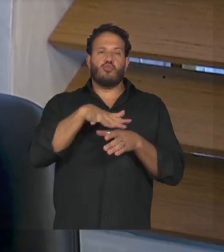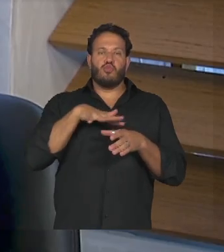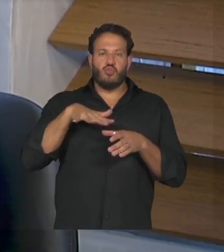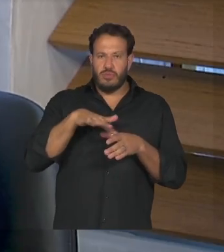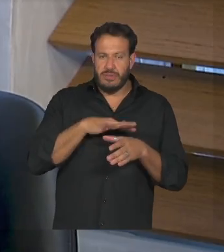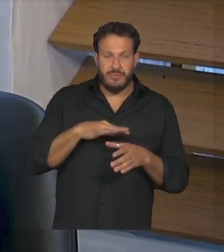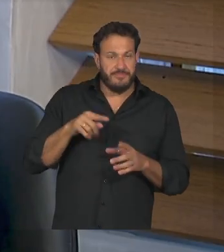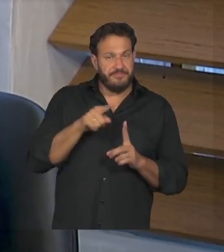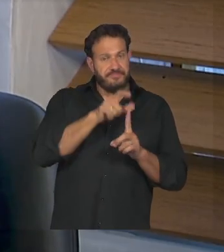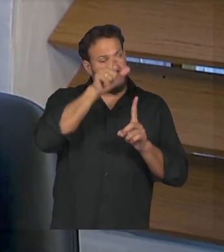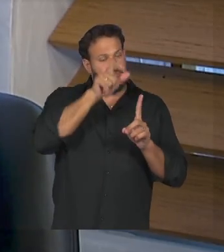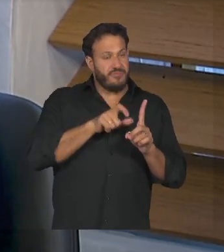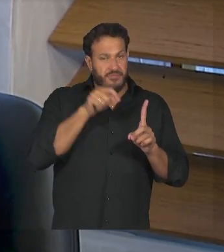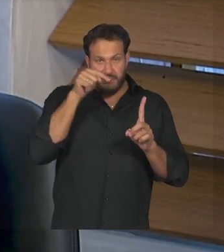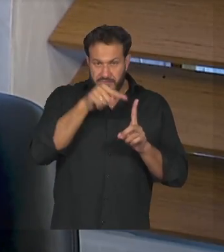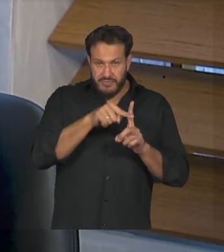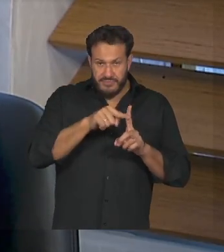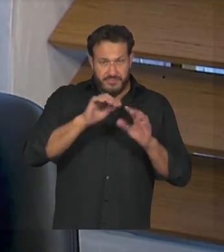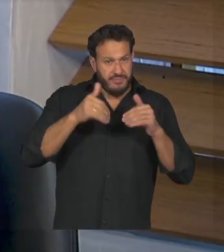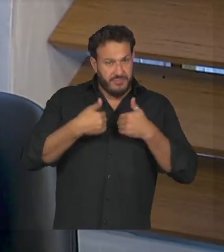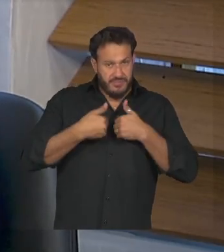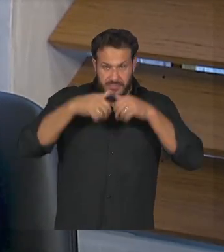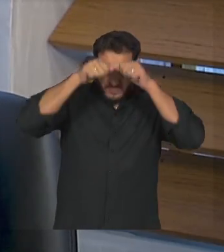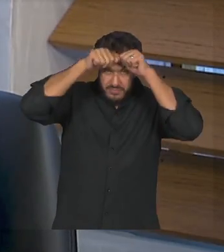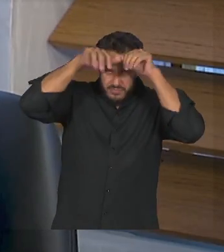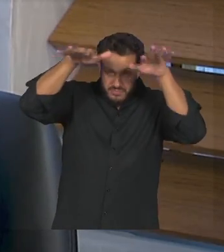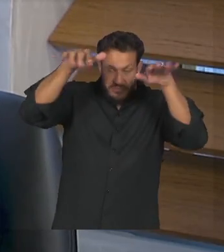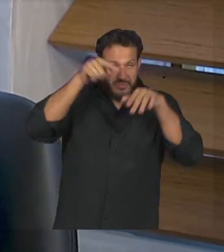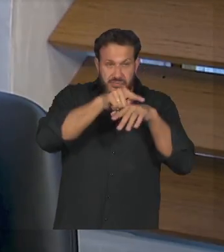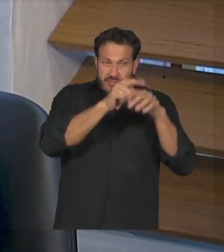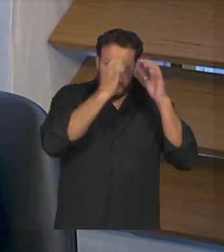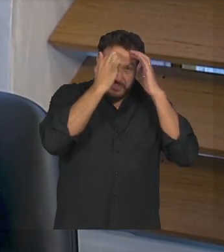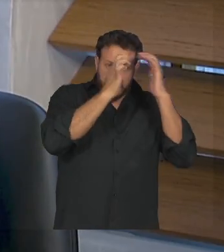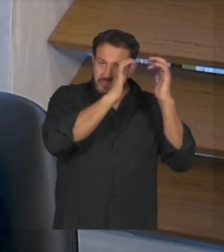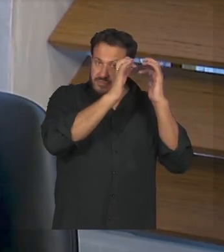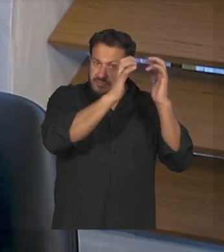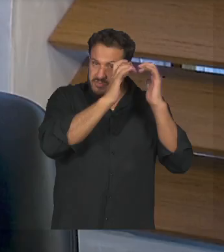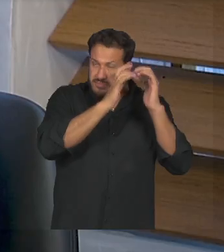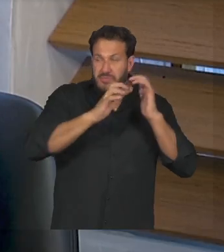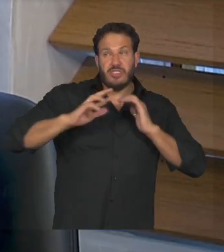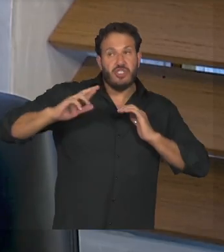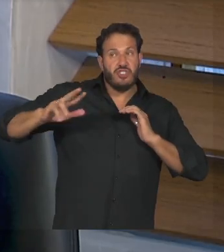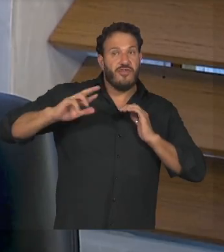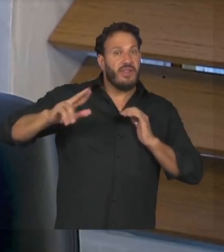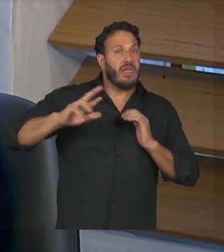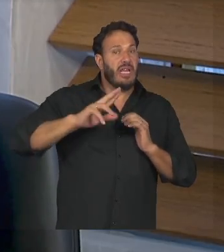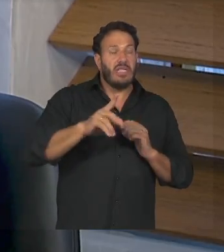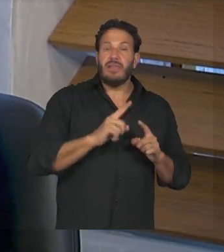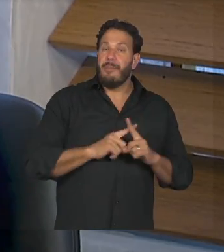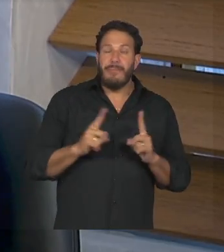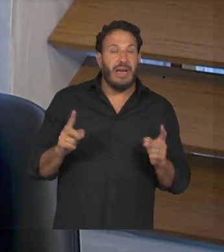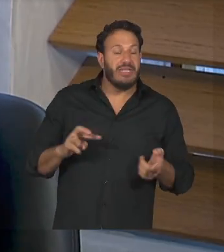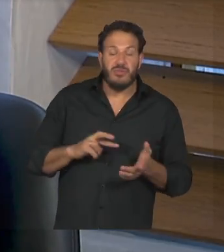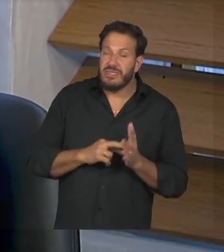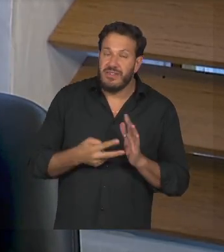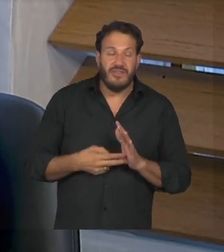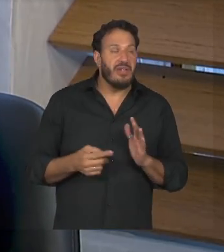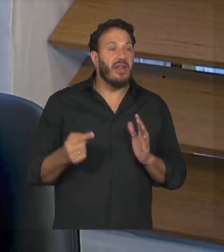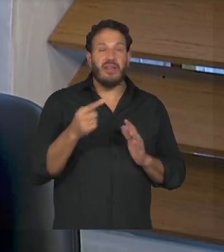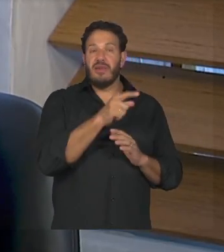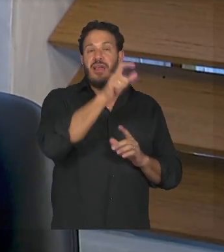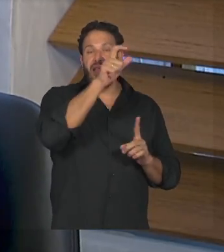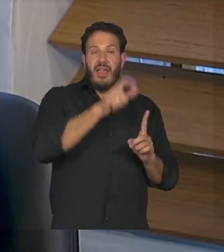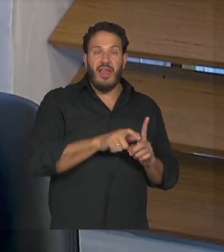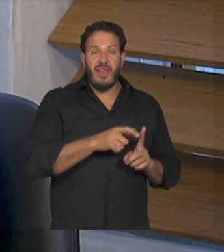autista ele vem numa condição neurológica diferenciada mas isso não desabilita ele